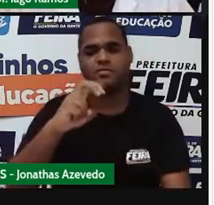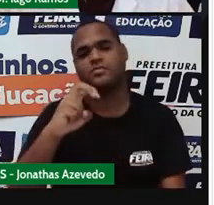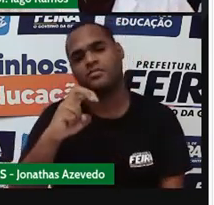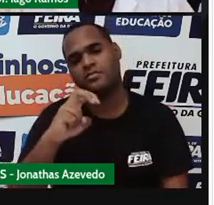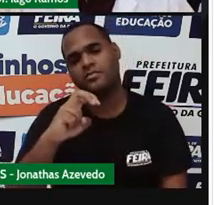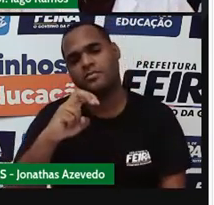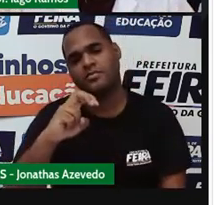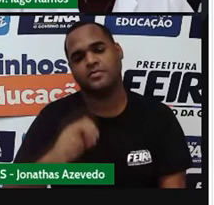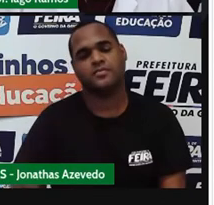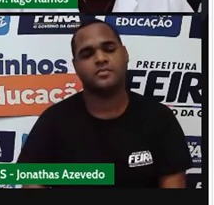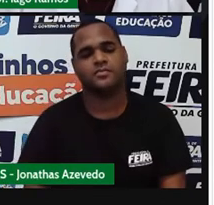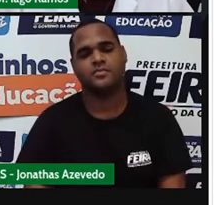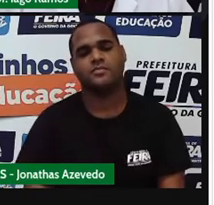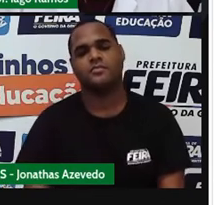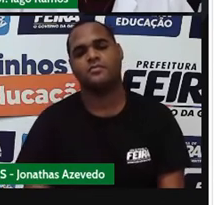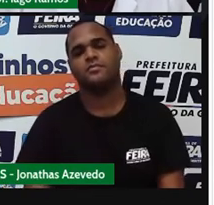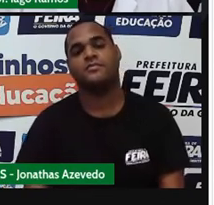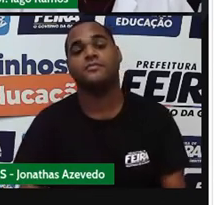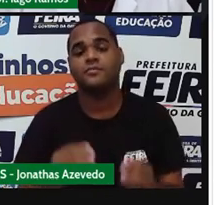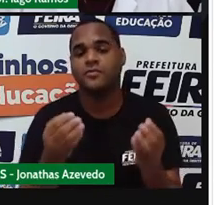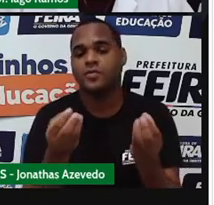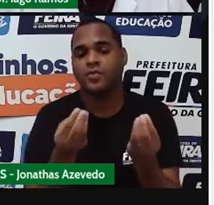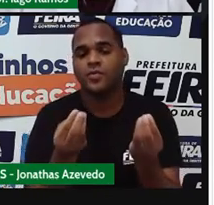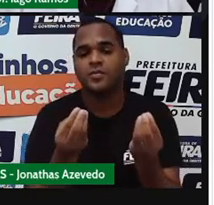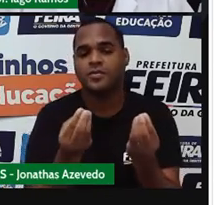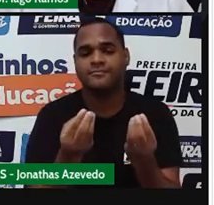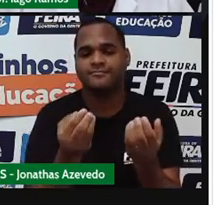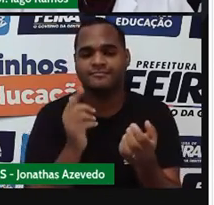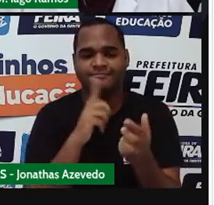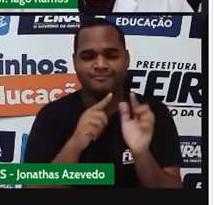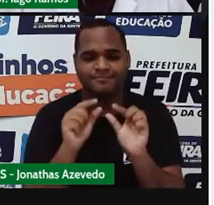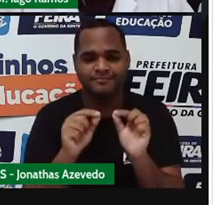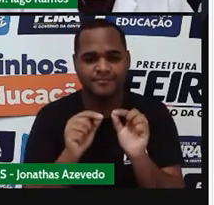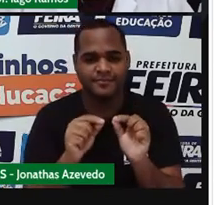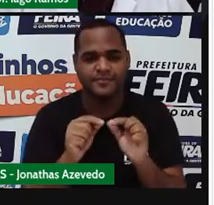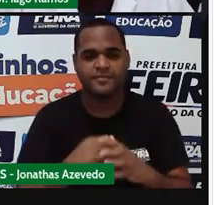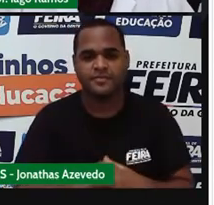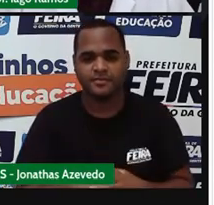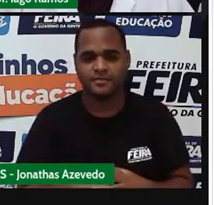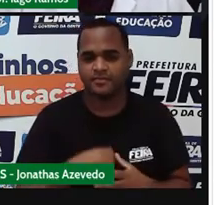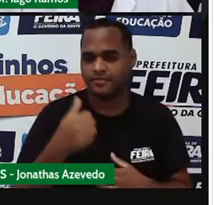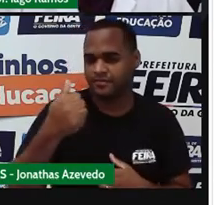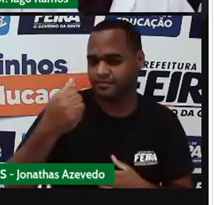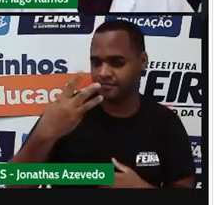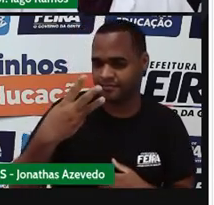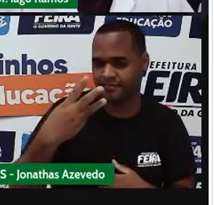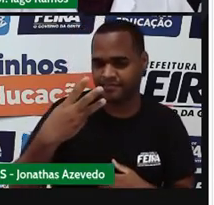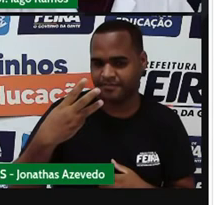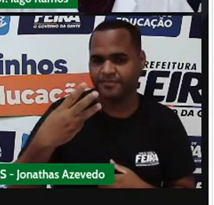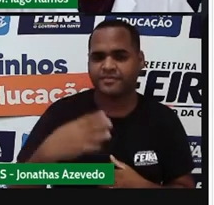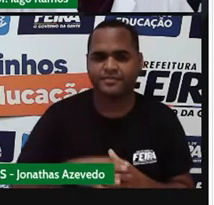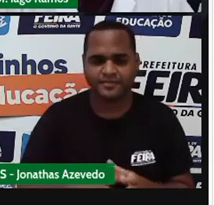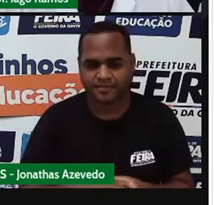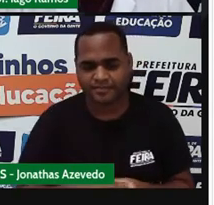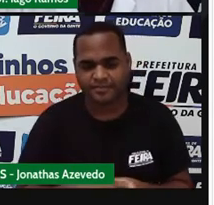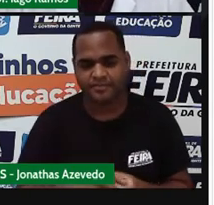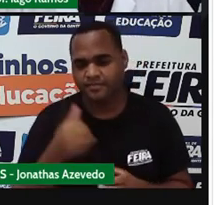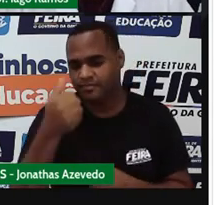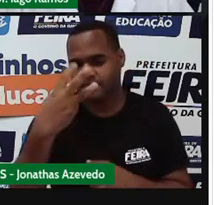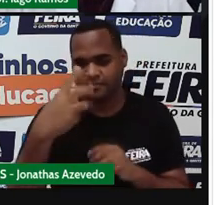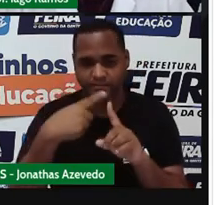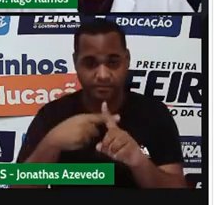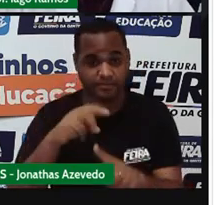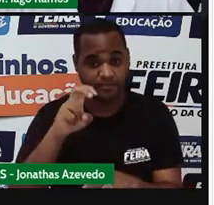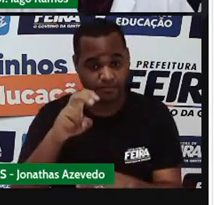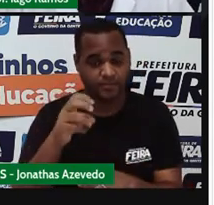Então o é que a gente pode fazer aqui? Olha só. fazer essa soma de 13 com 5. Tá bom?